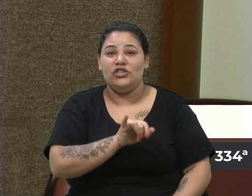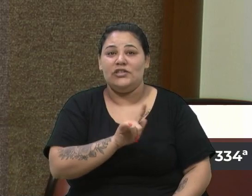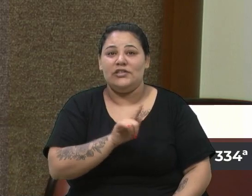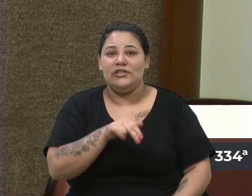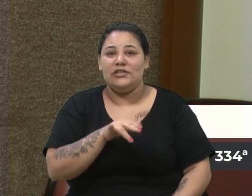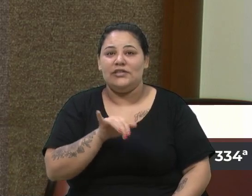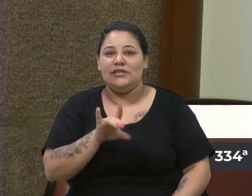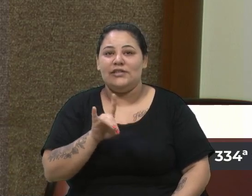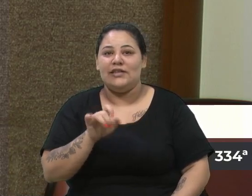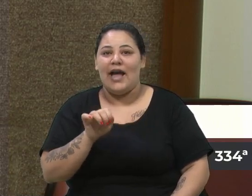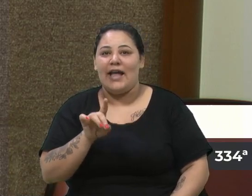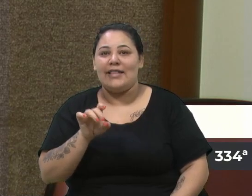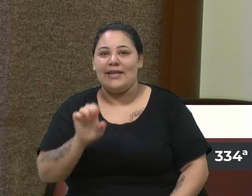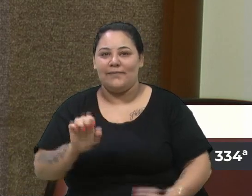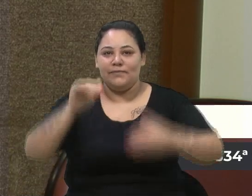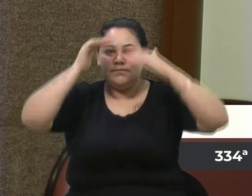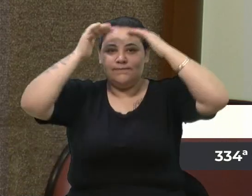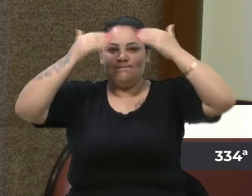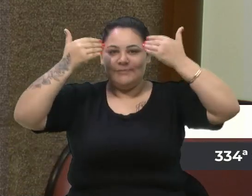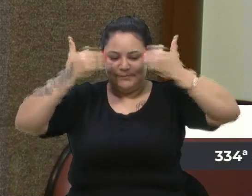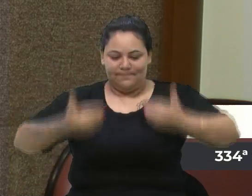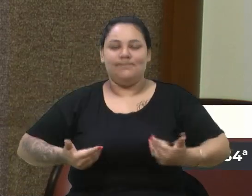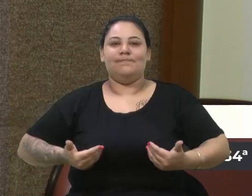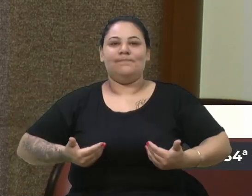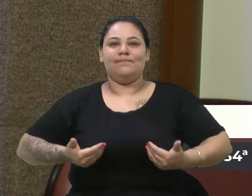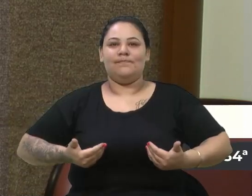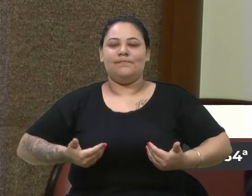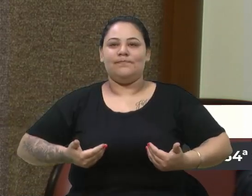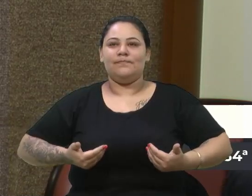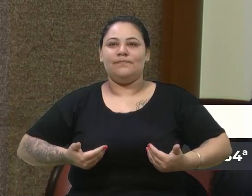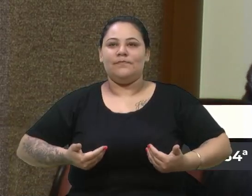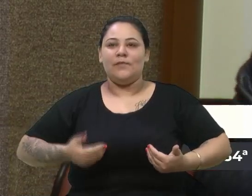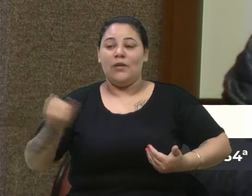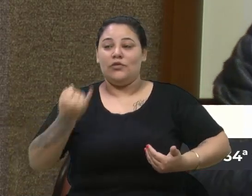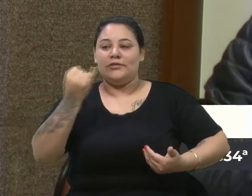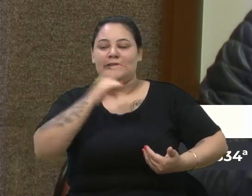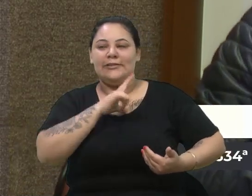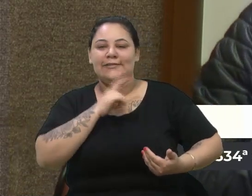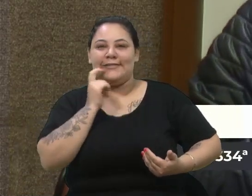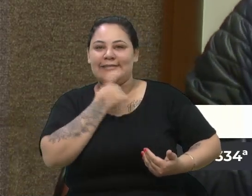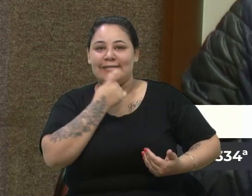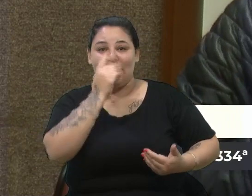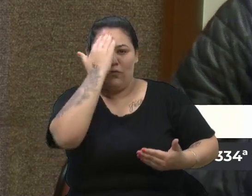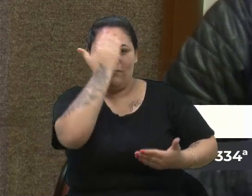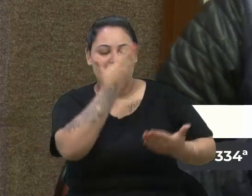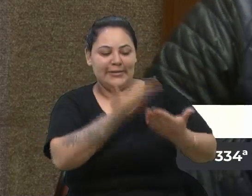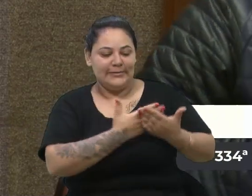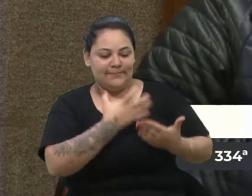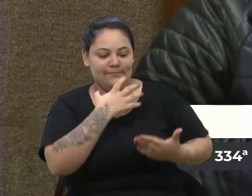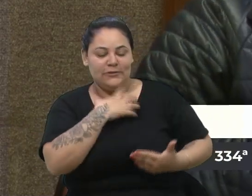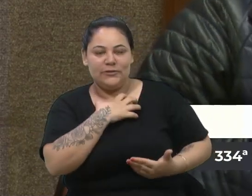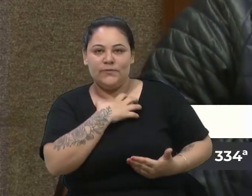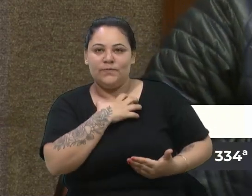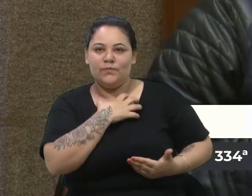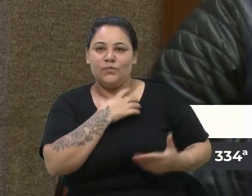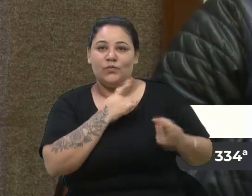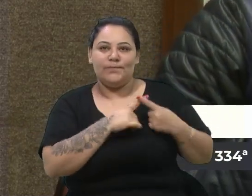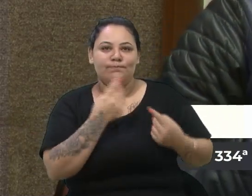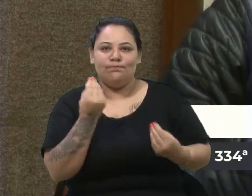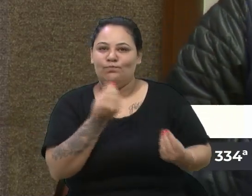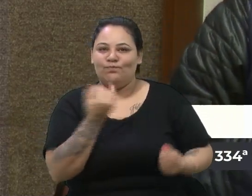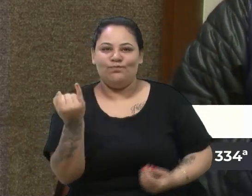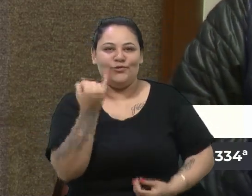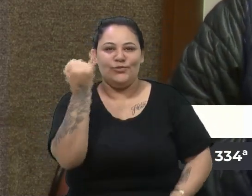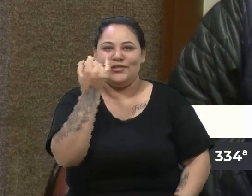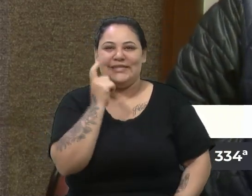A importância que tem a dentição na confiança da pessoa, na dignidade da pessoa, na capacidade,